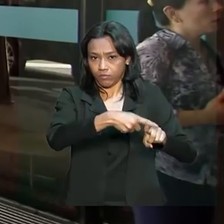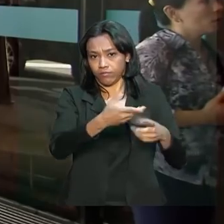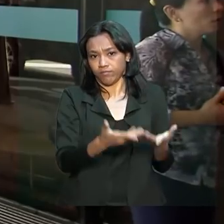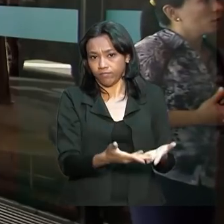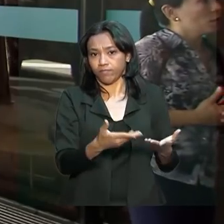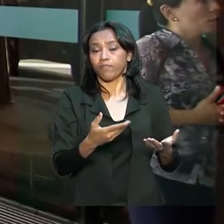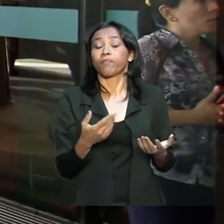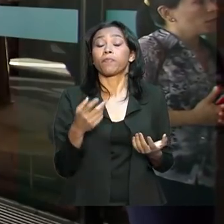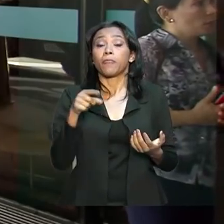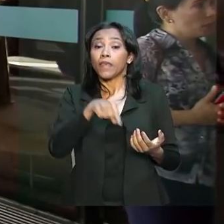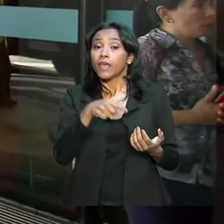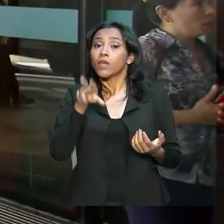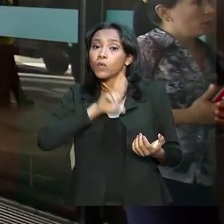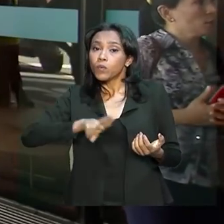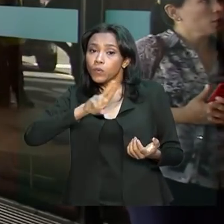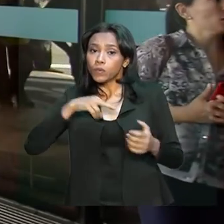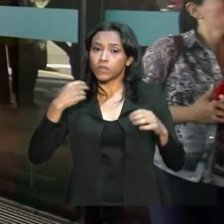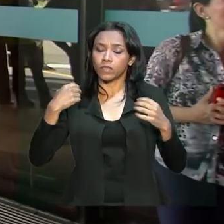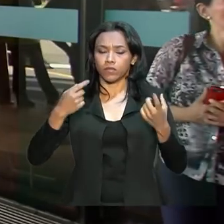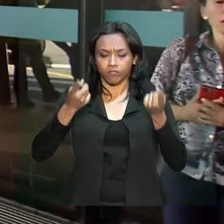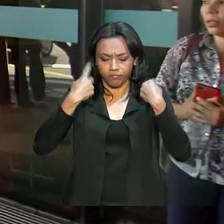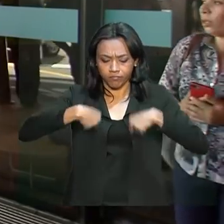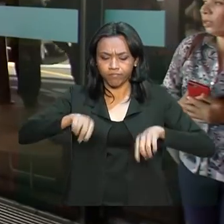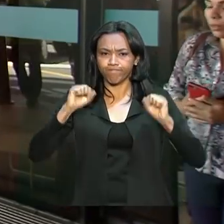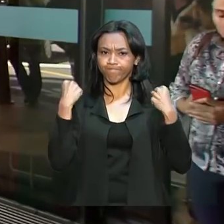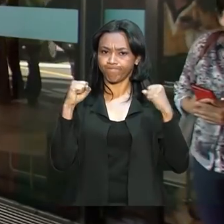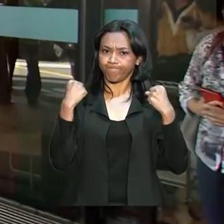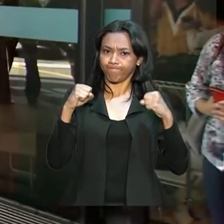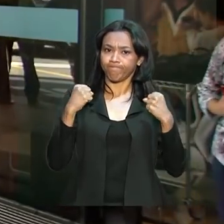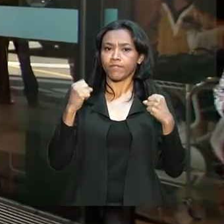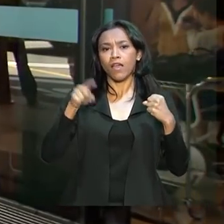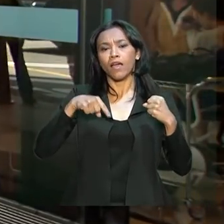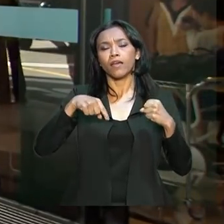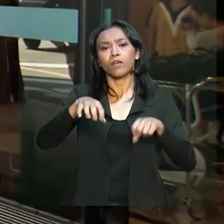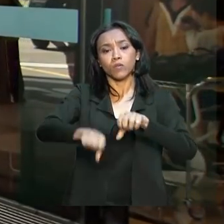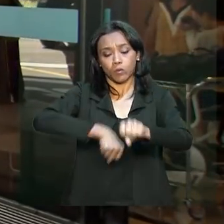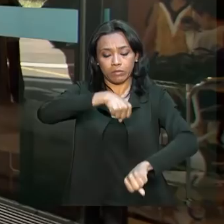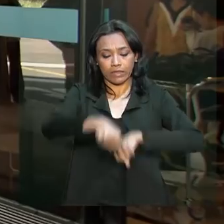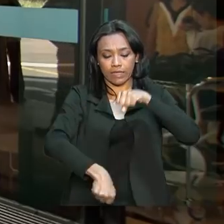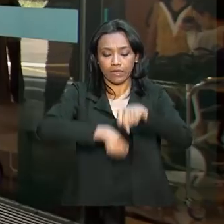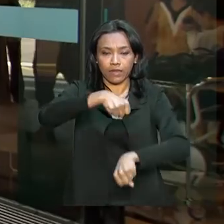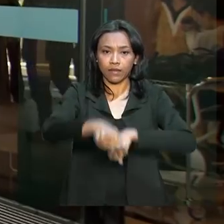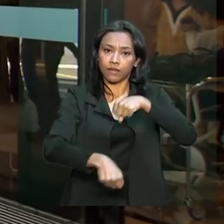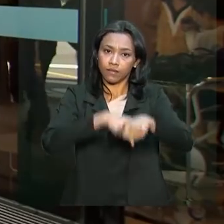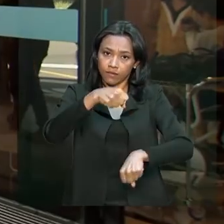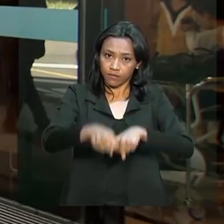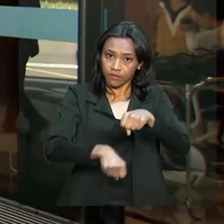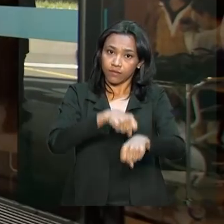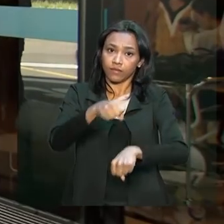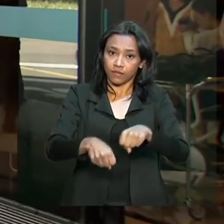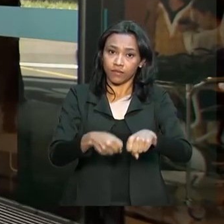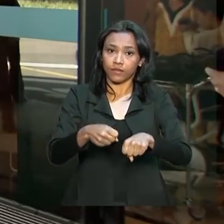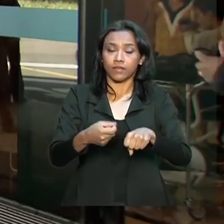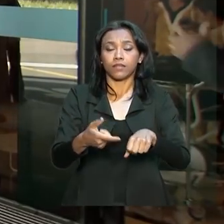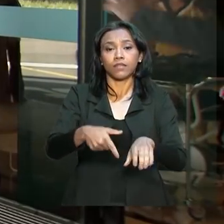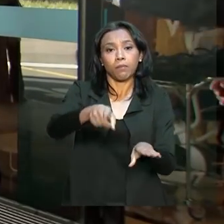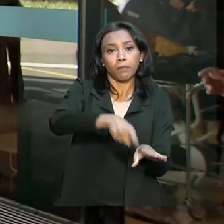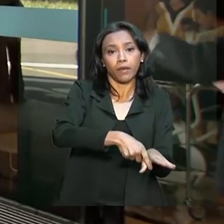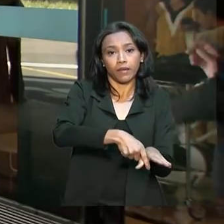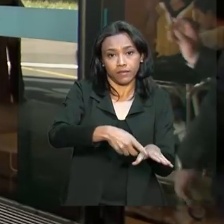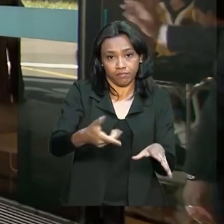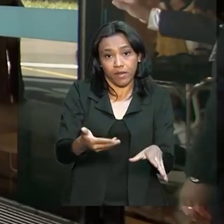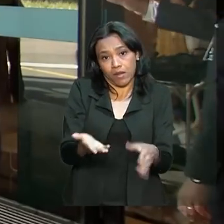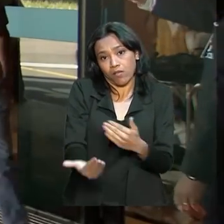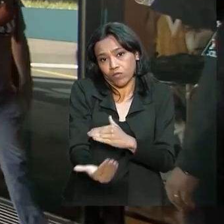exercícios que utilizam uma espécie de bicicleta ergométrica que se acopla aos pés da cama.